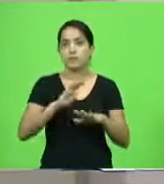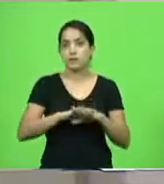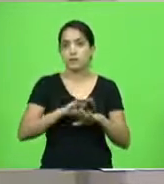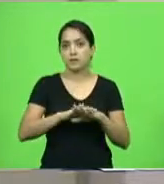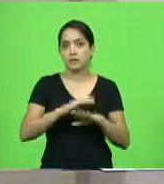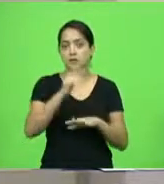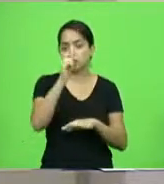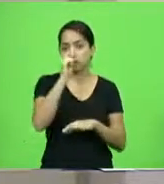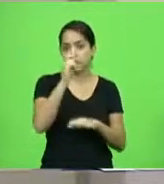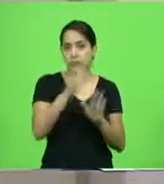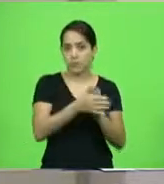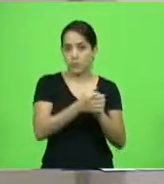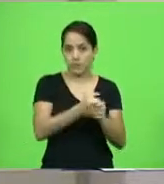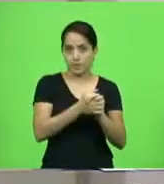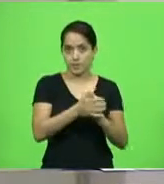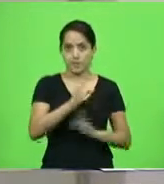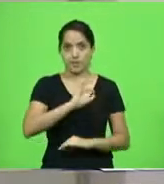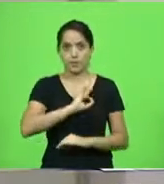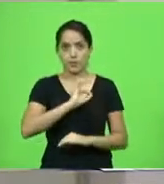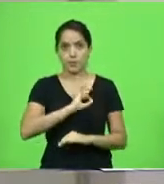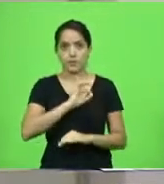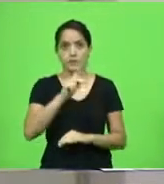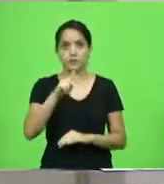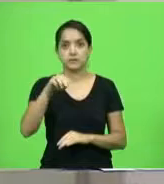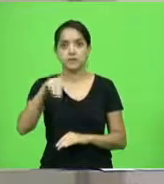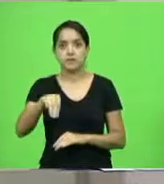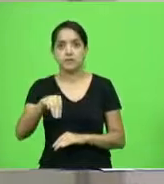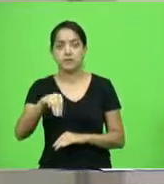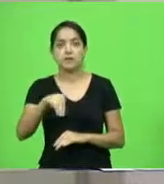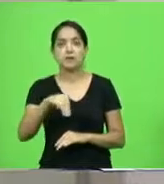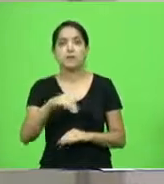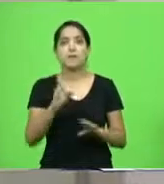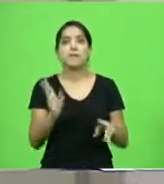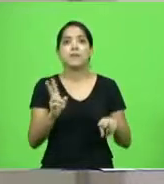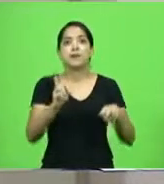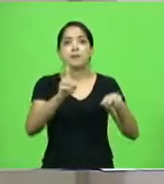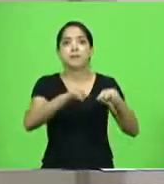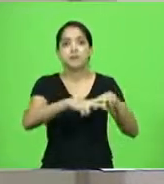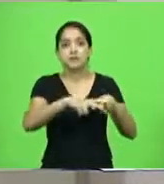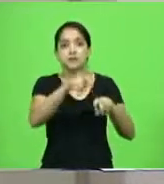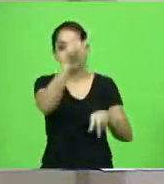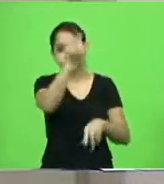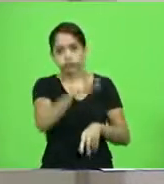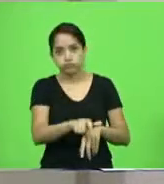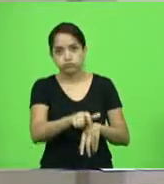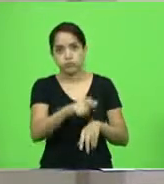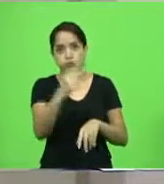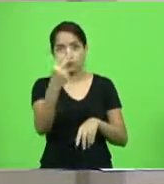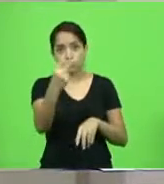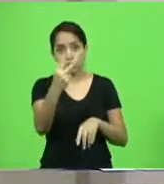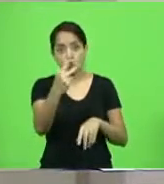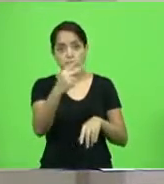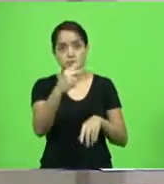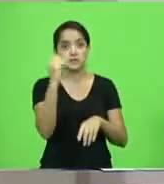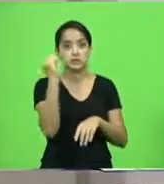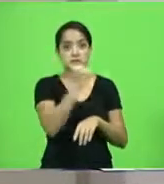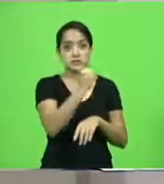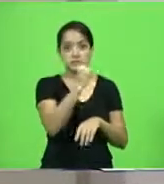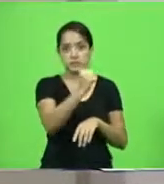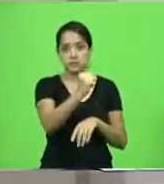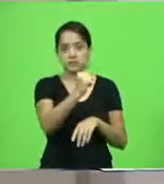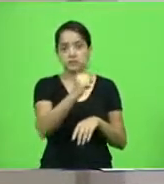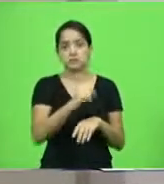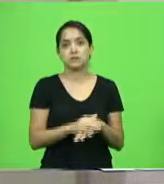Amin, cumprimentando a Polícia Militar de Santa Catarina pela prisão dos responsáveis por dois homicídios no bairro Canas Vieiras.